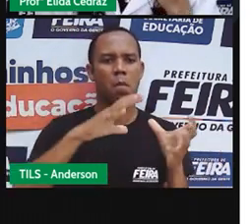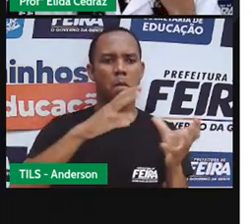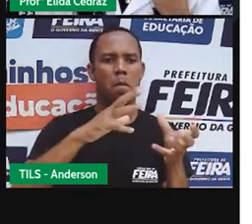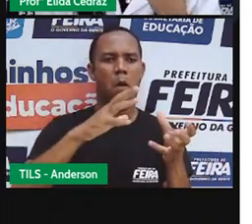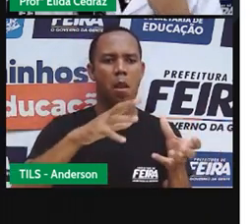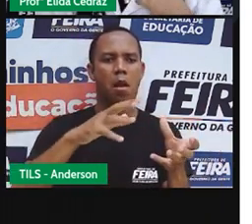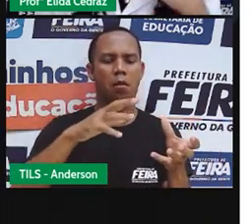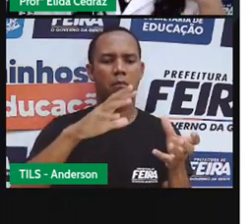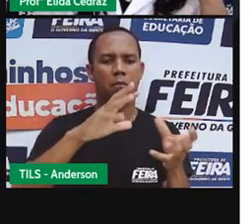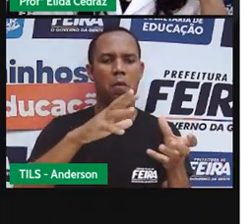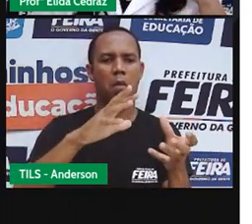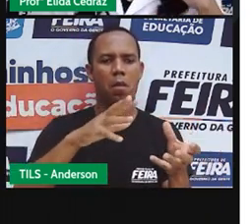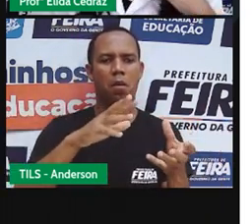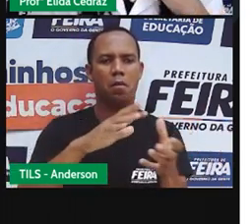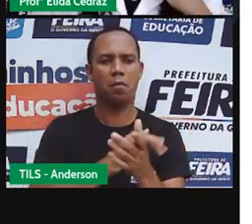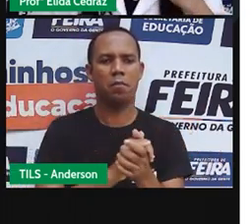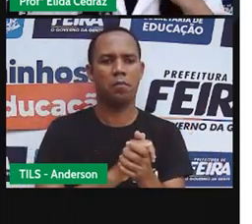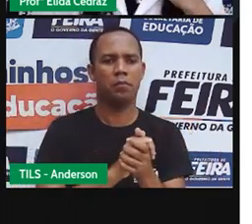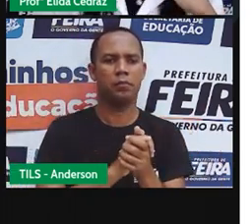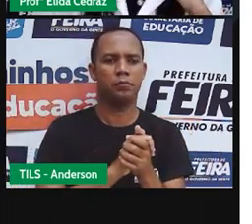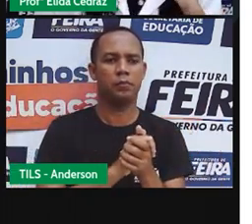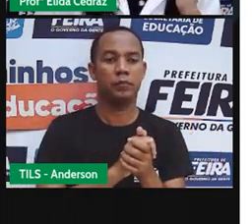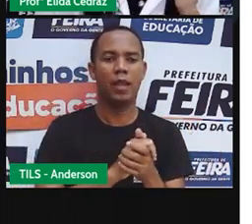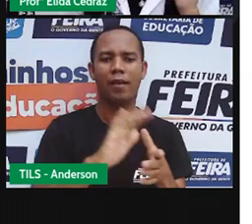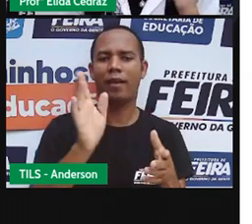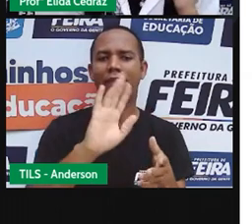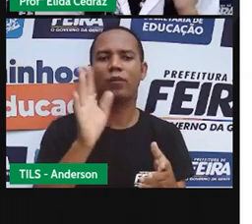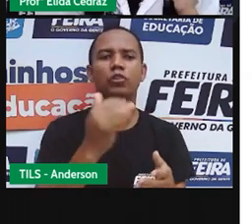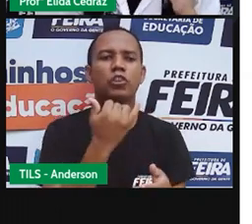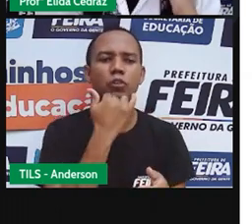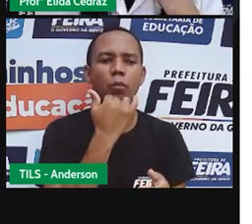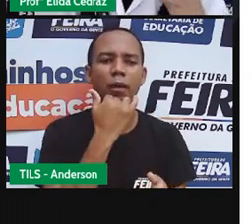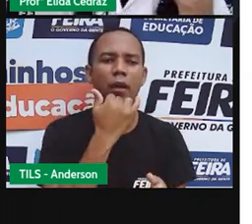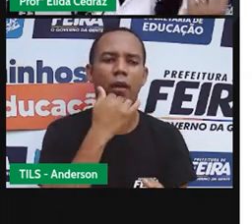bola. Agora, esse aqui é o da roupa, ó.